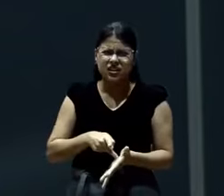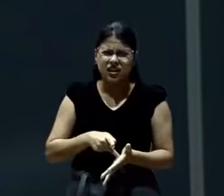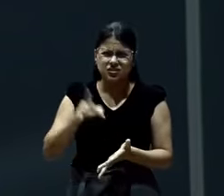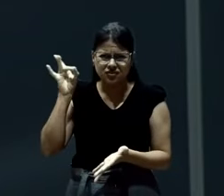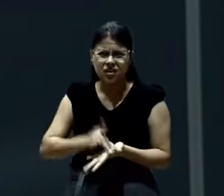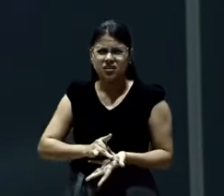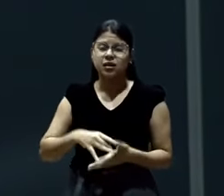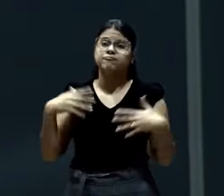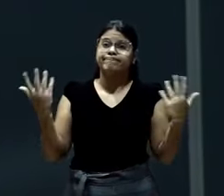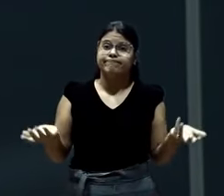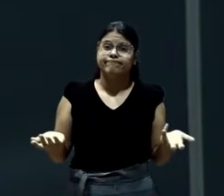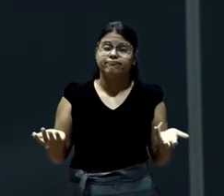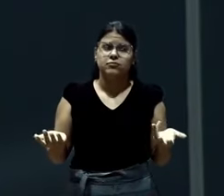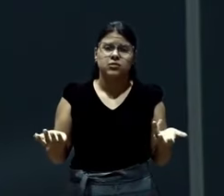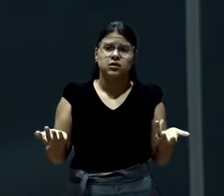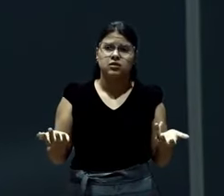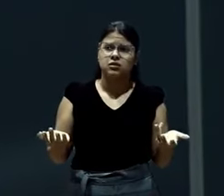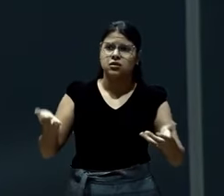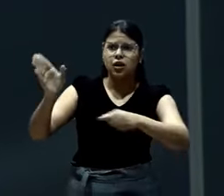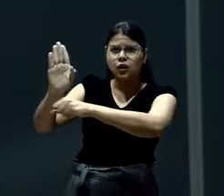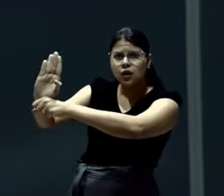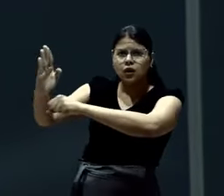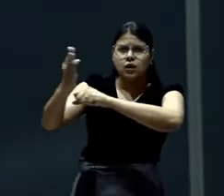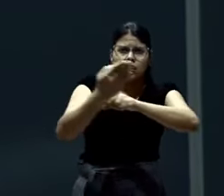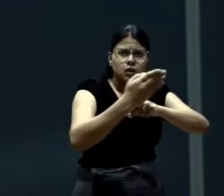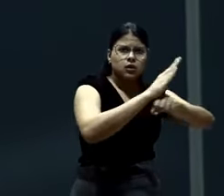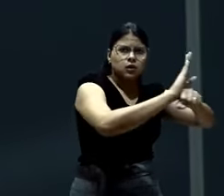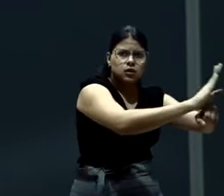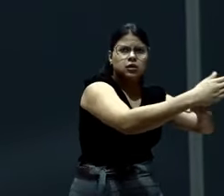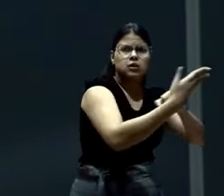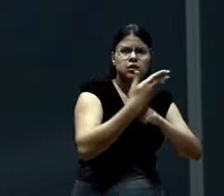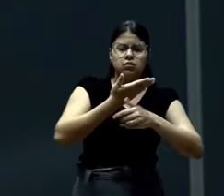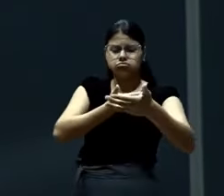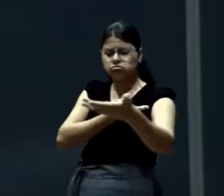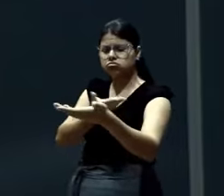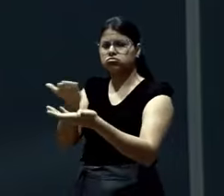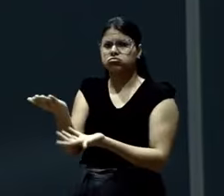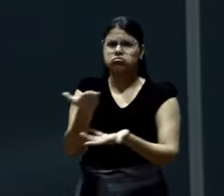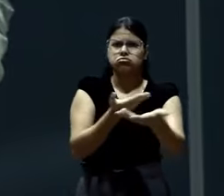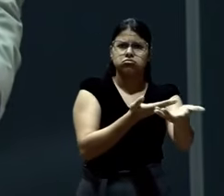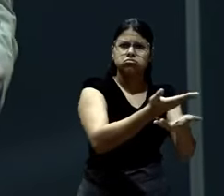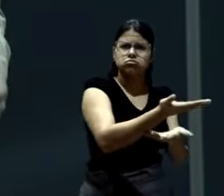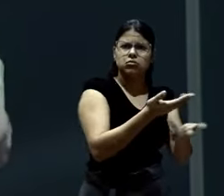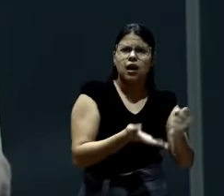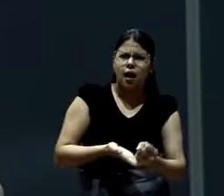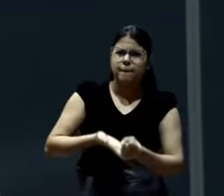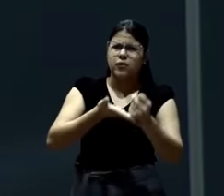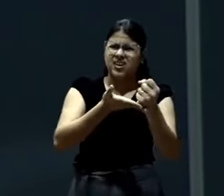igreja? De um cuidar do outro? De um apoiar o outro?